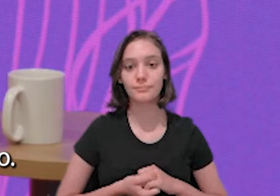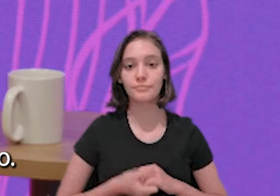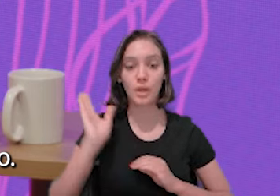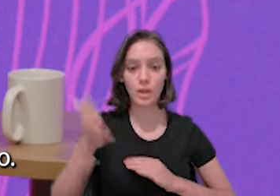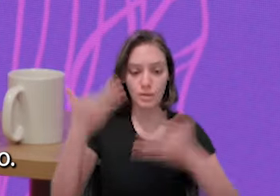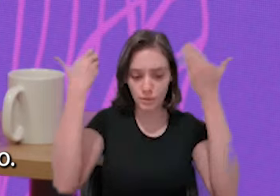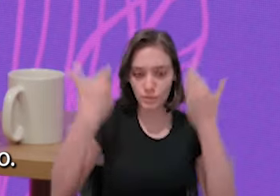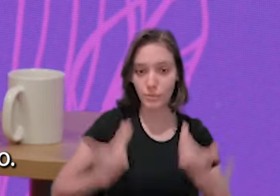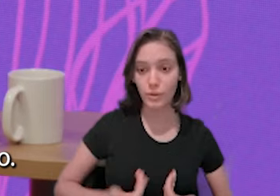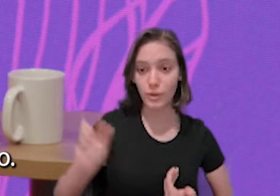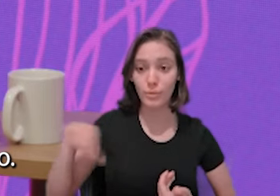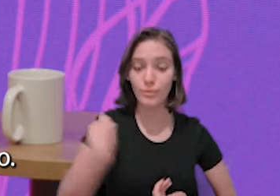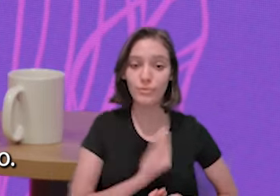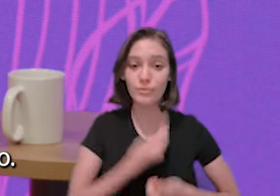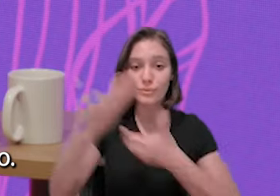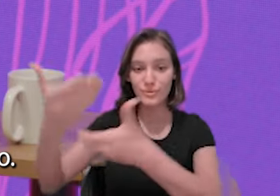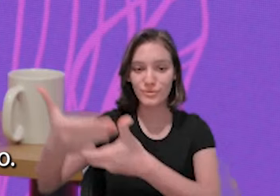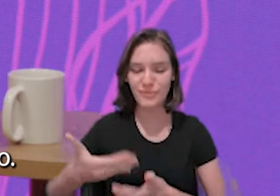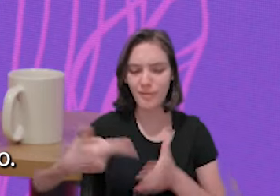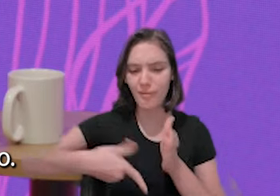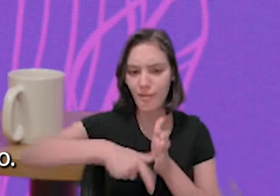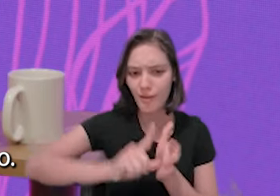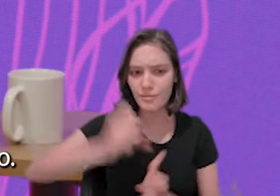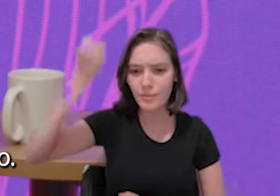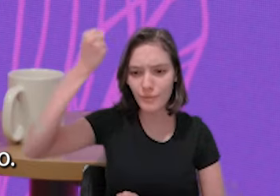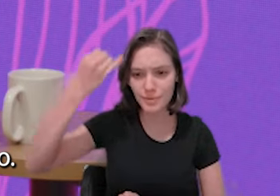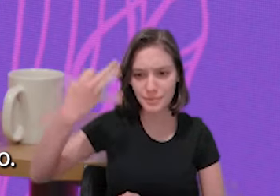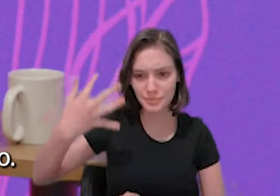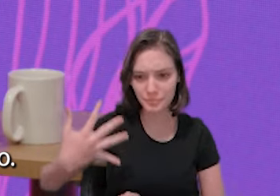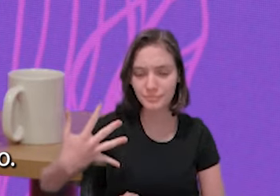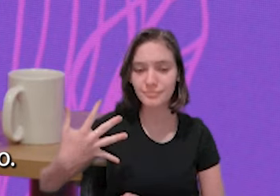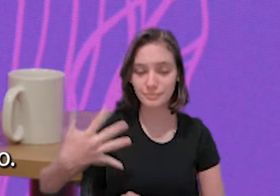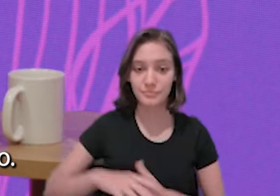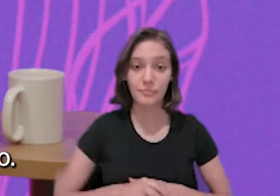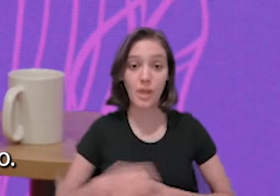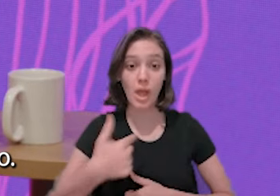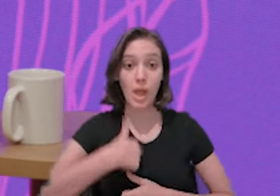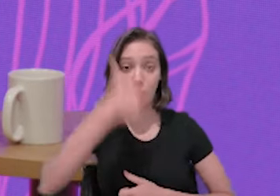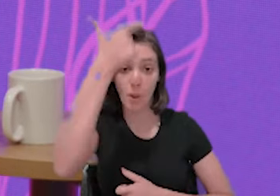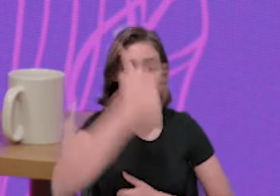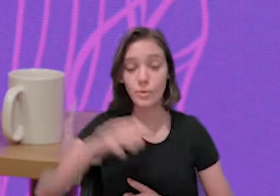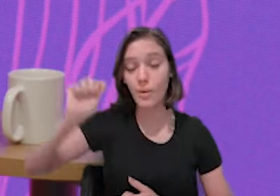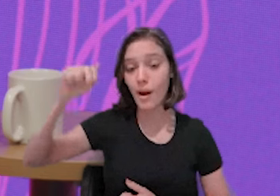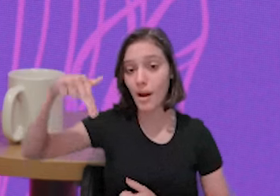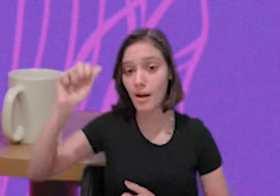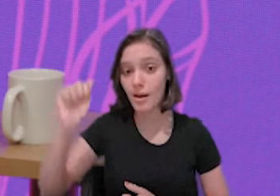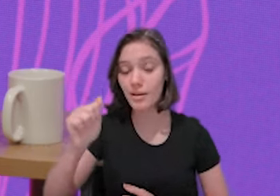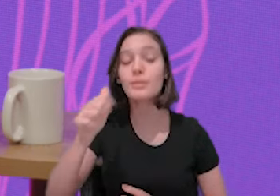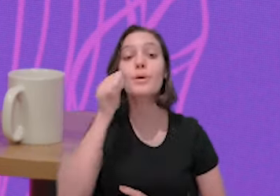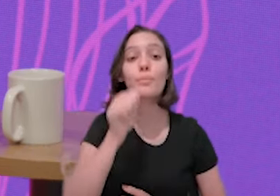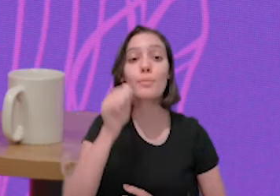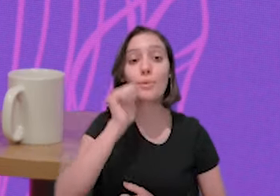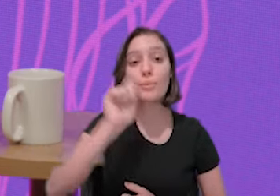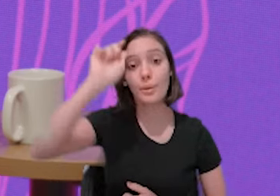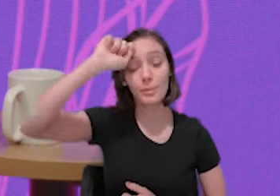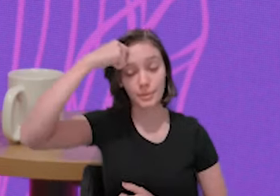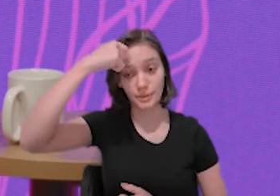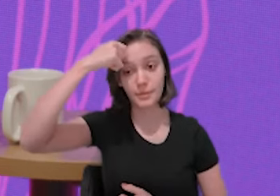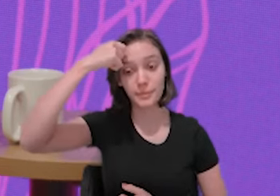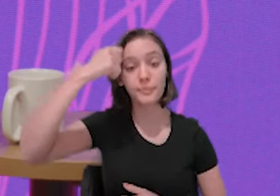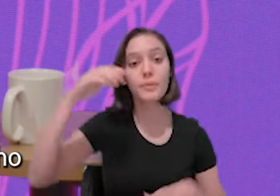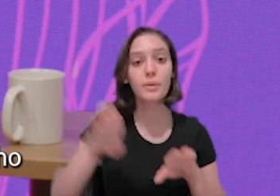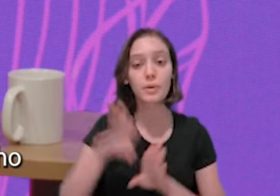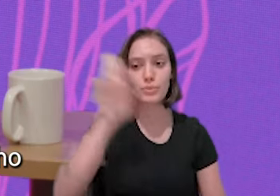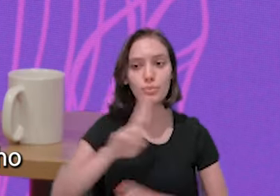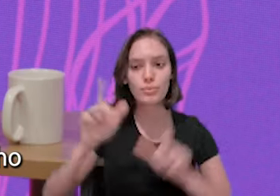Já estou aqui com nossas convidadas, mas antes vou fazer a minha autodescrição. Eu sou a Ana Flávia, uma mulher preta